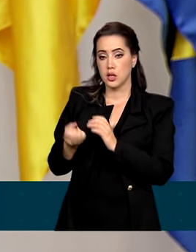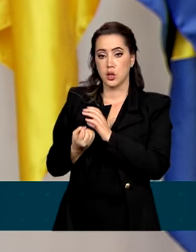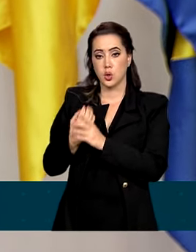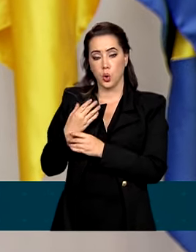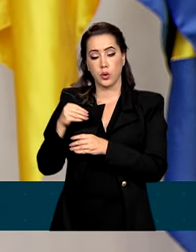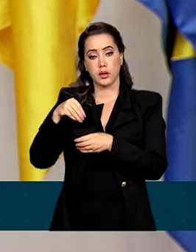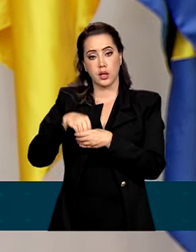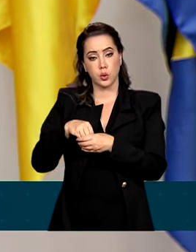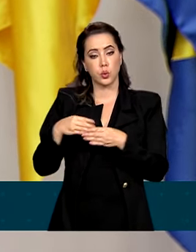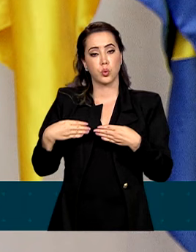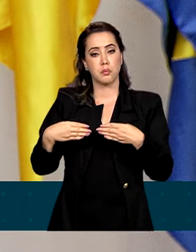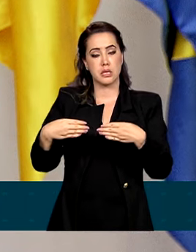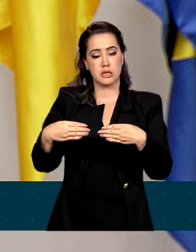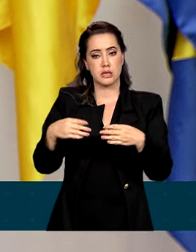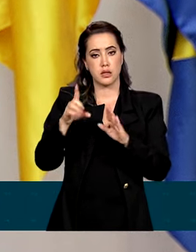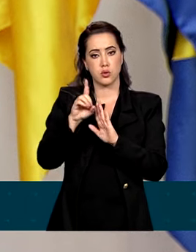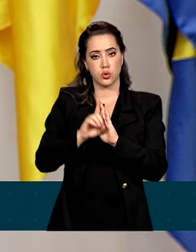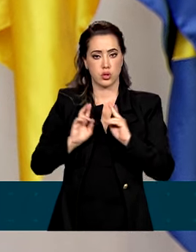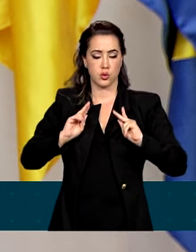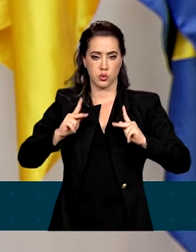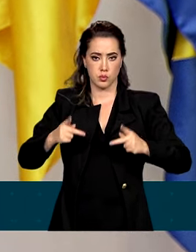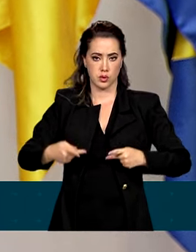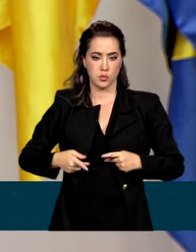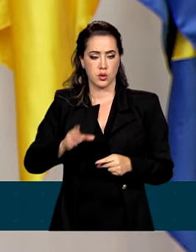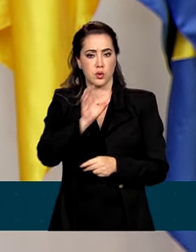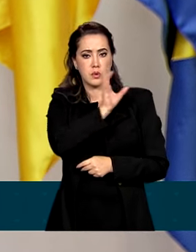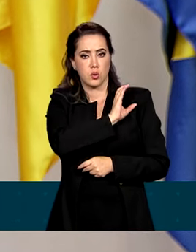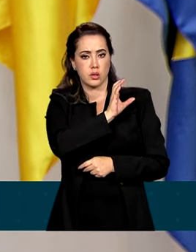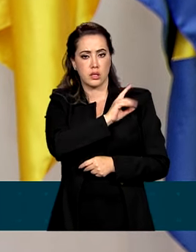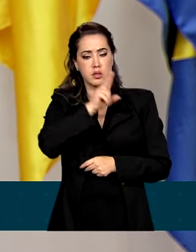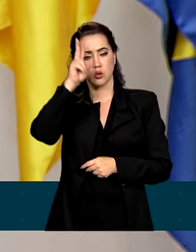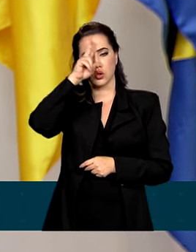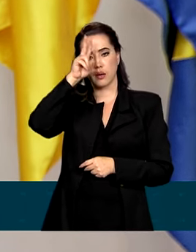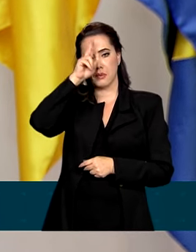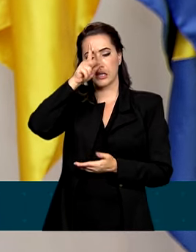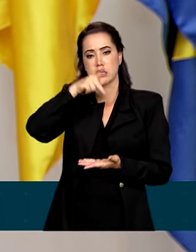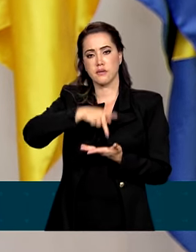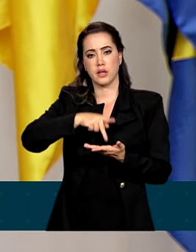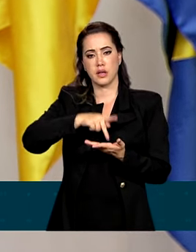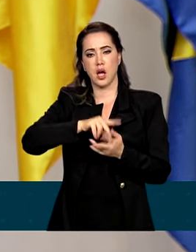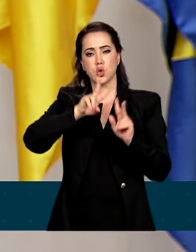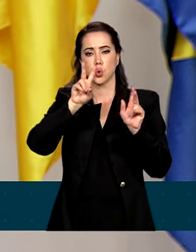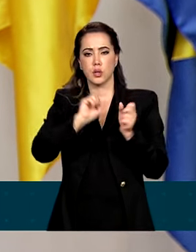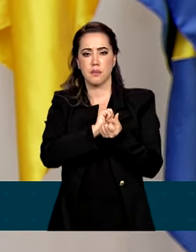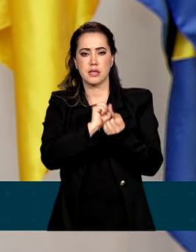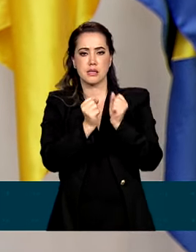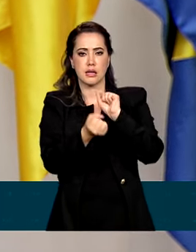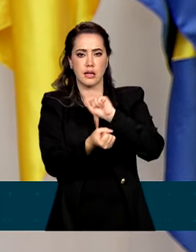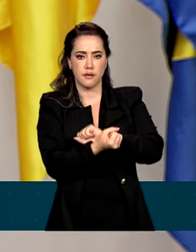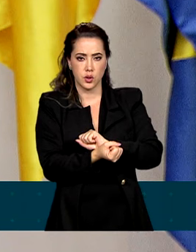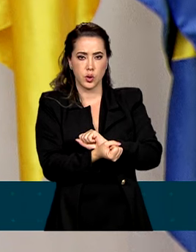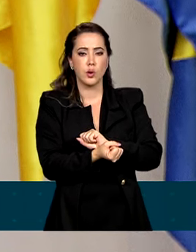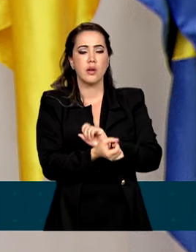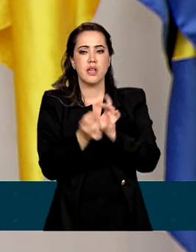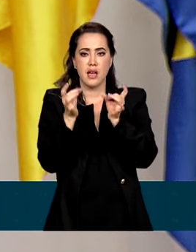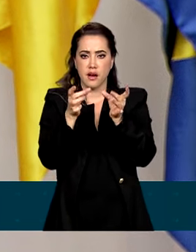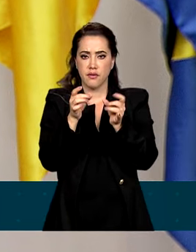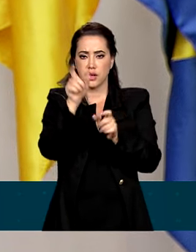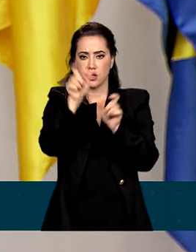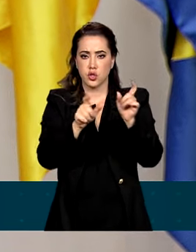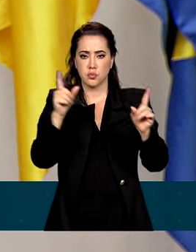Humanos da Cidadania, uma inédita coordenação de memória e verdade sobre a escravidão e o tráfico transatlântico,